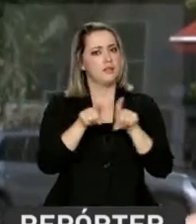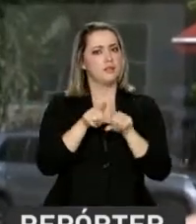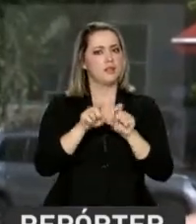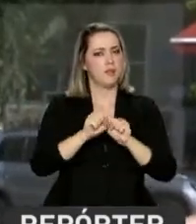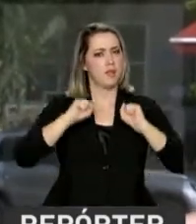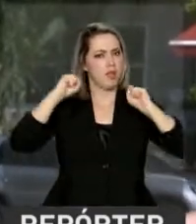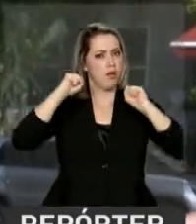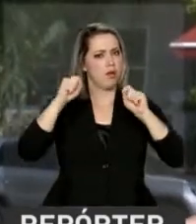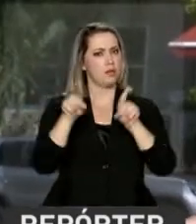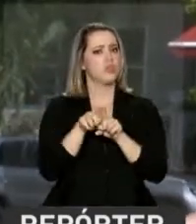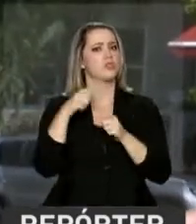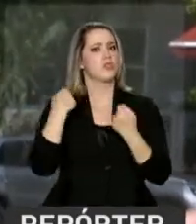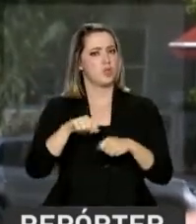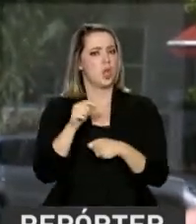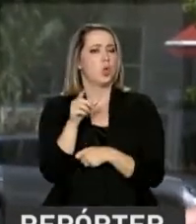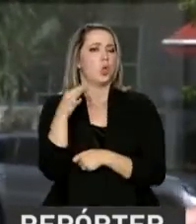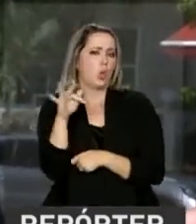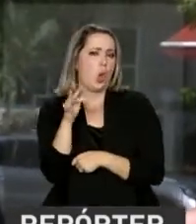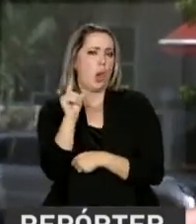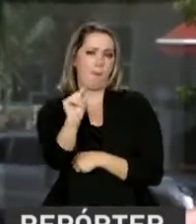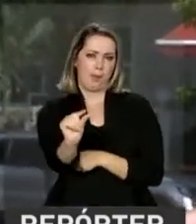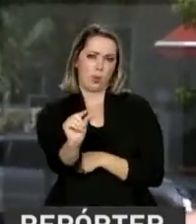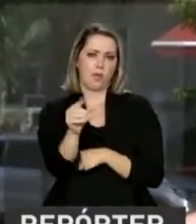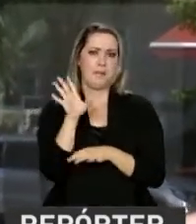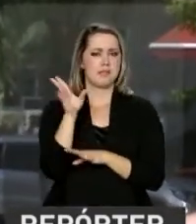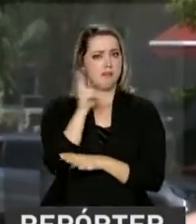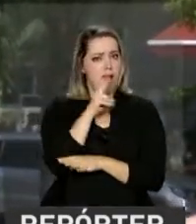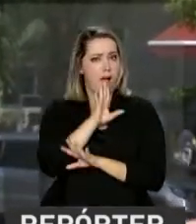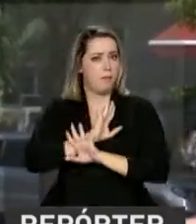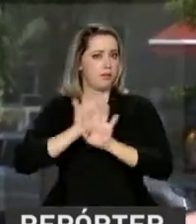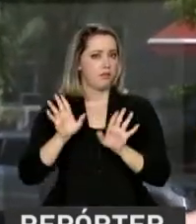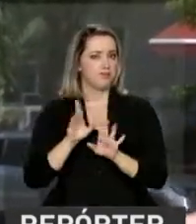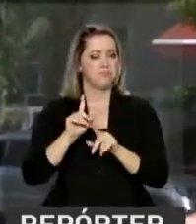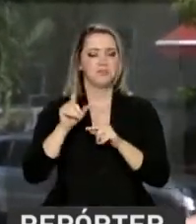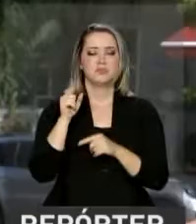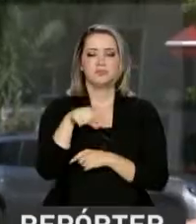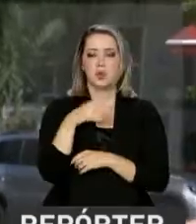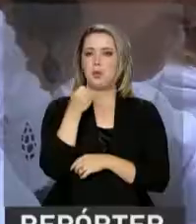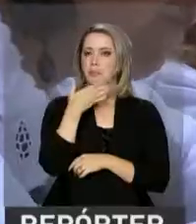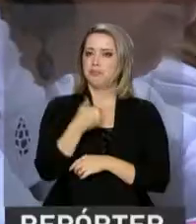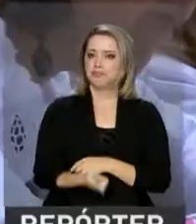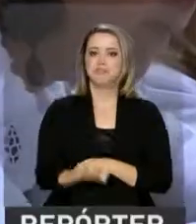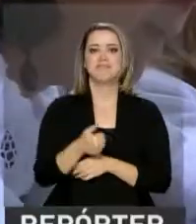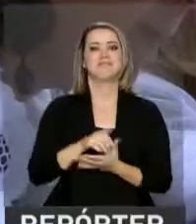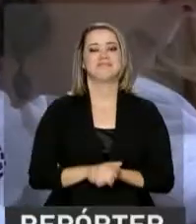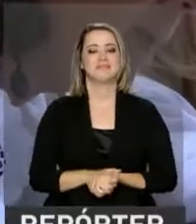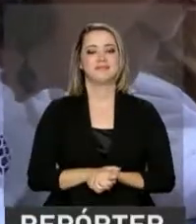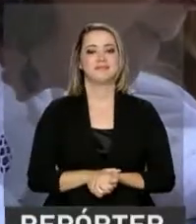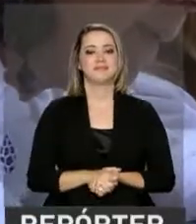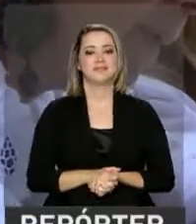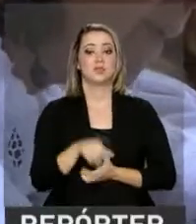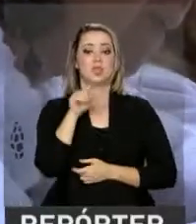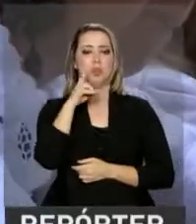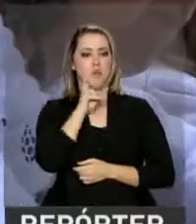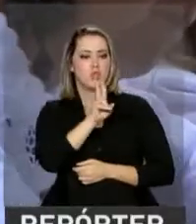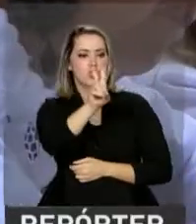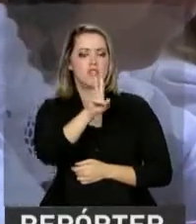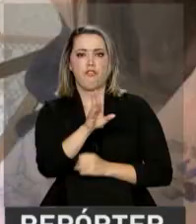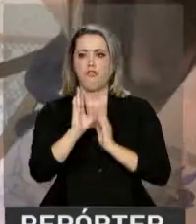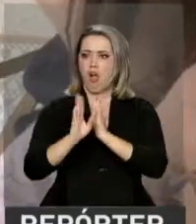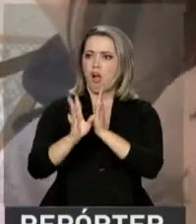corajosa. Eu expliquei que doía um pouquinho, mas que ia doer rápido, ia passar e foi tudo bem. E depois de ver tanta criança